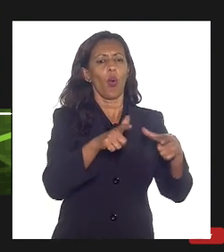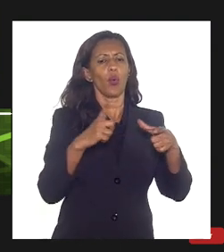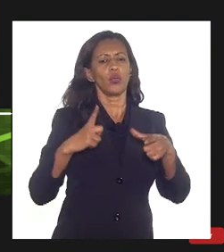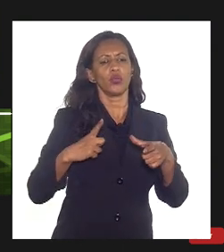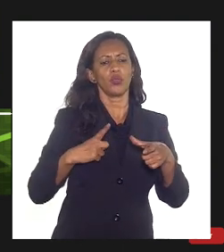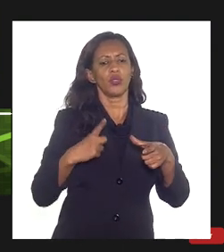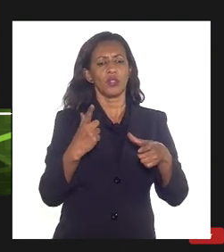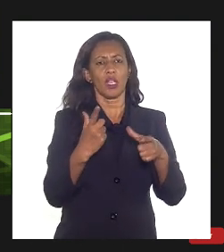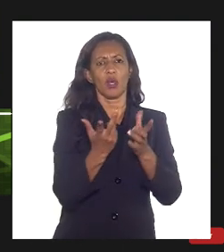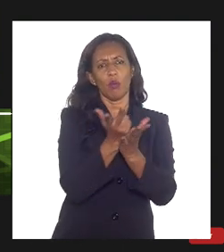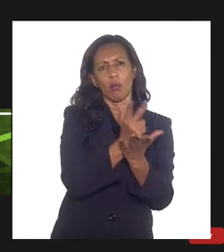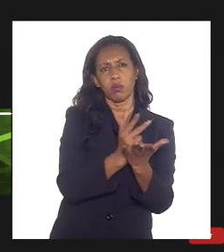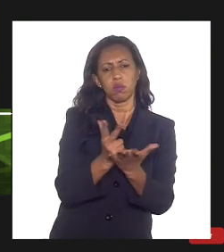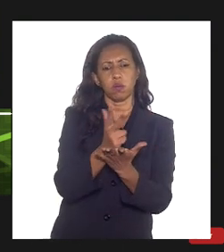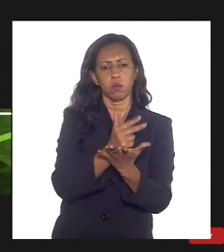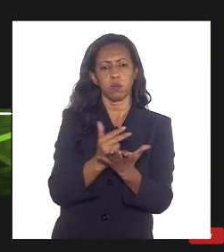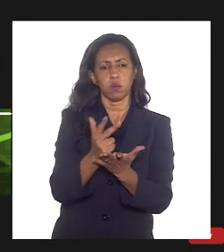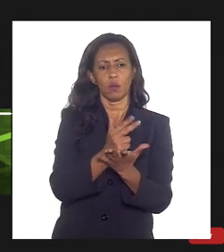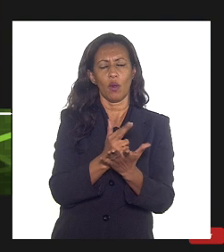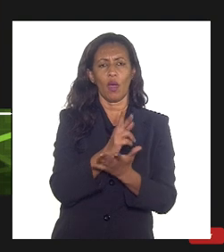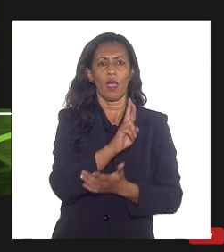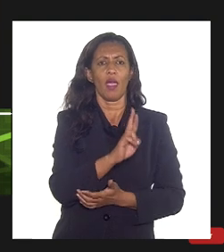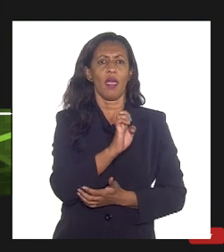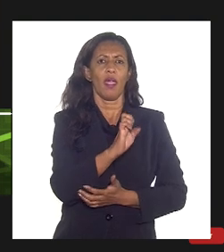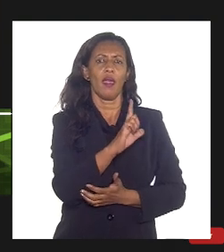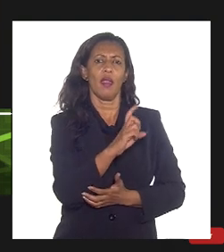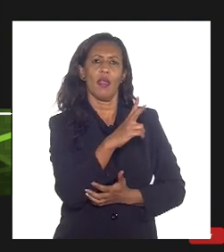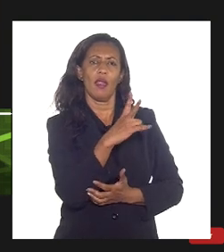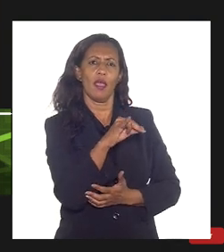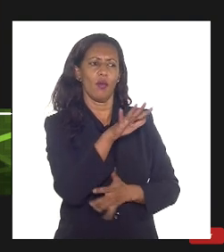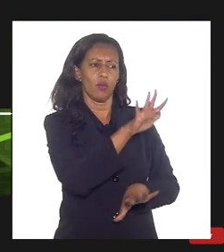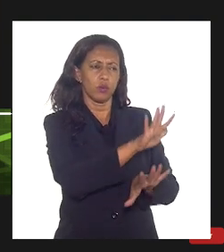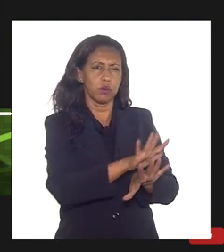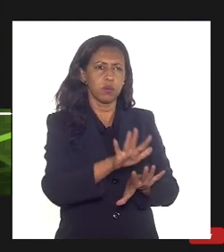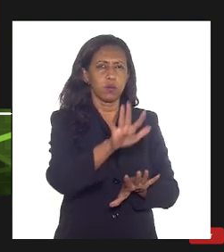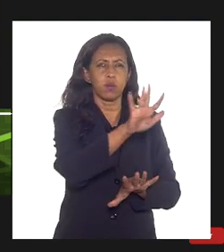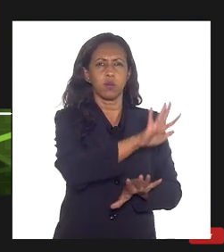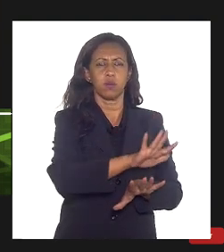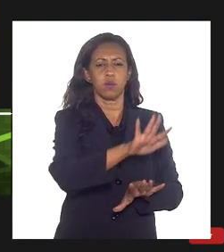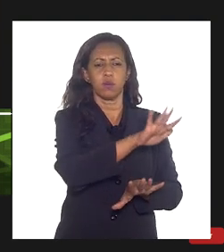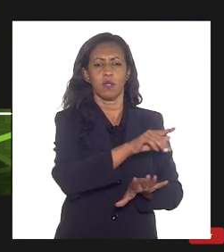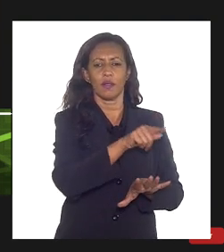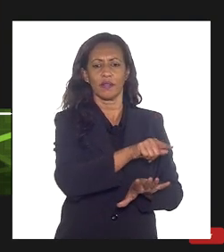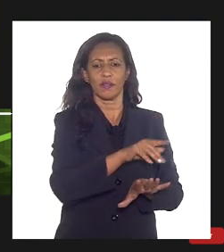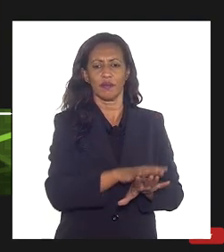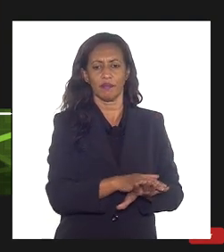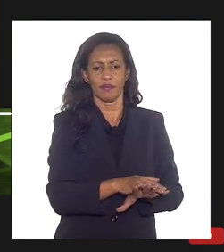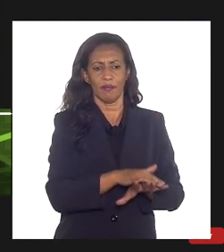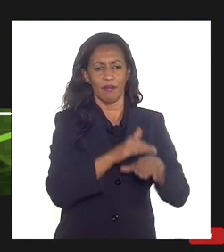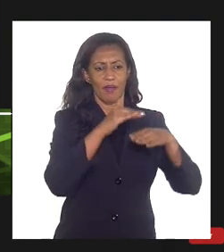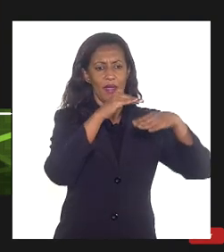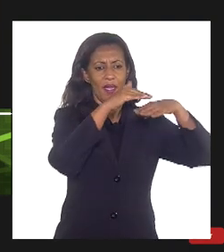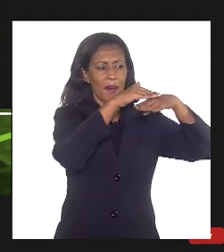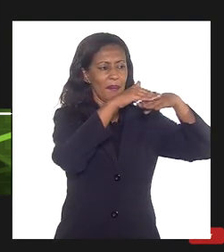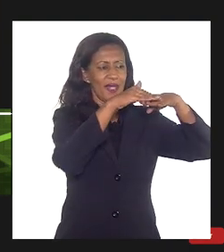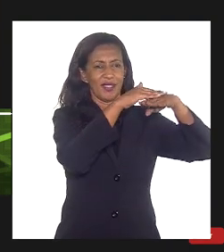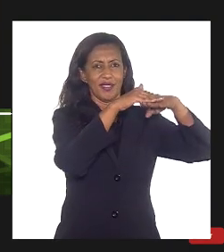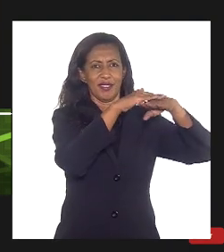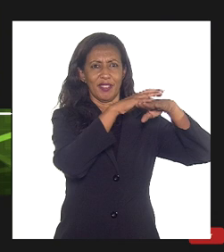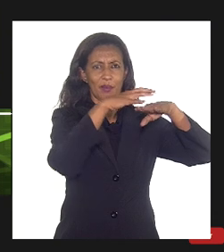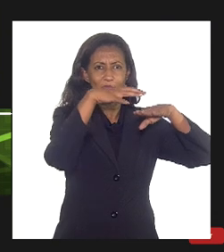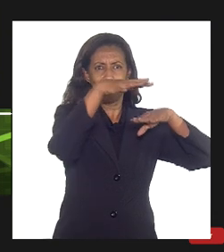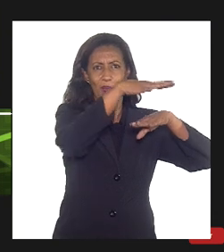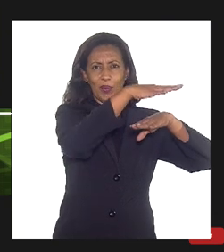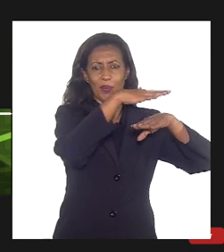representação do relevo lá do reservatório o topo a parte de cima do reservatório e os